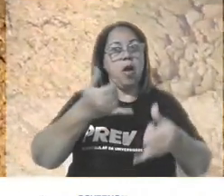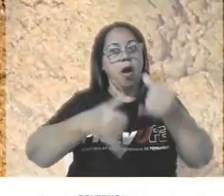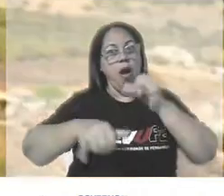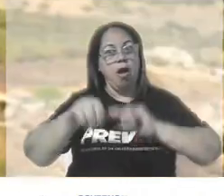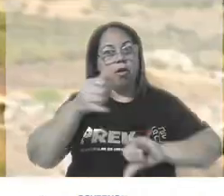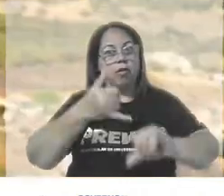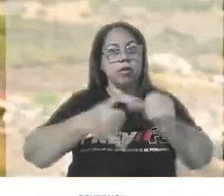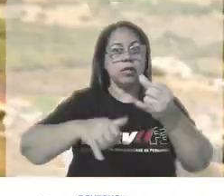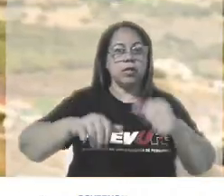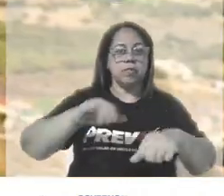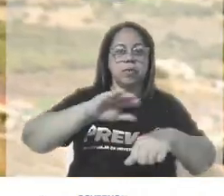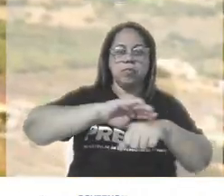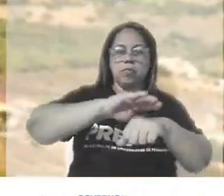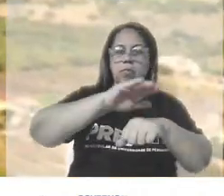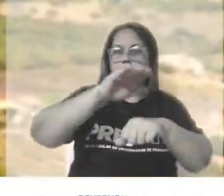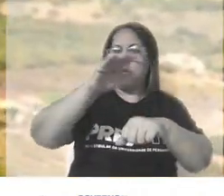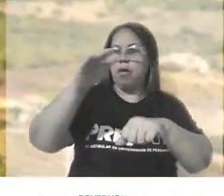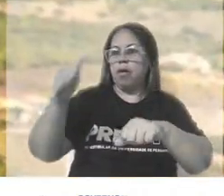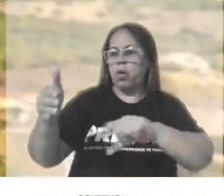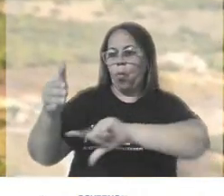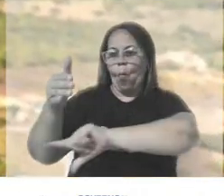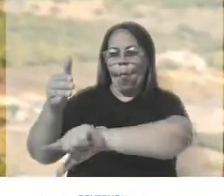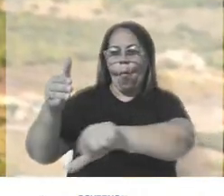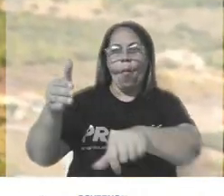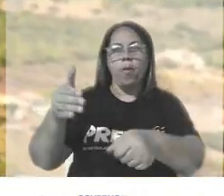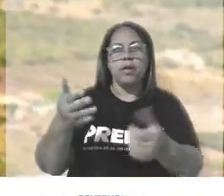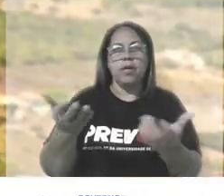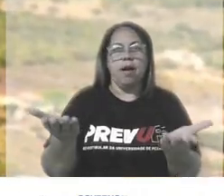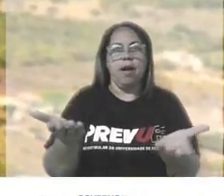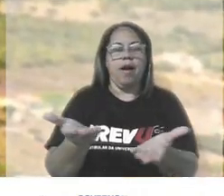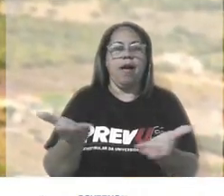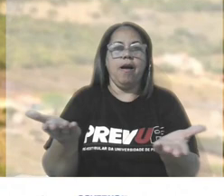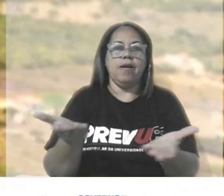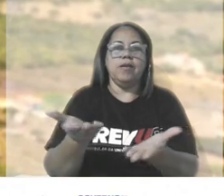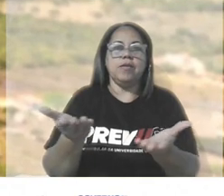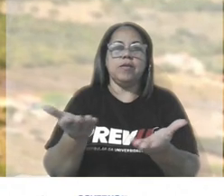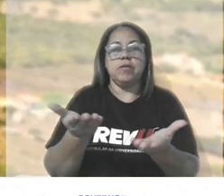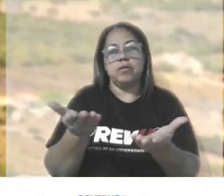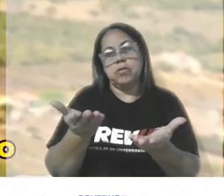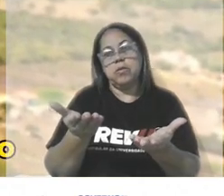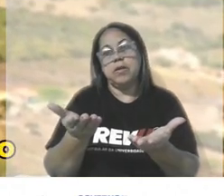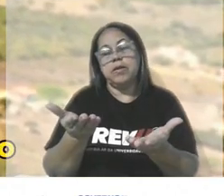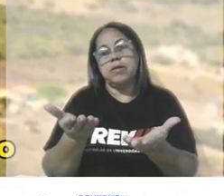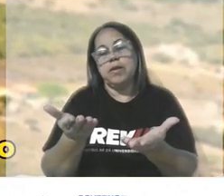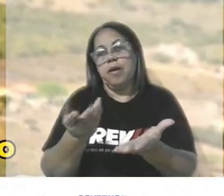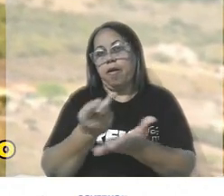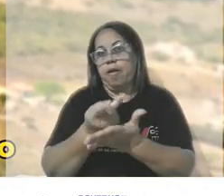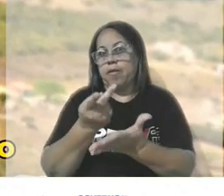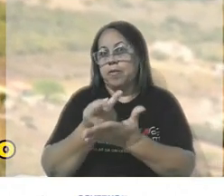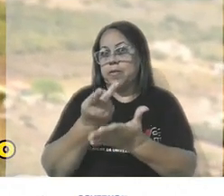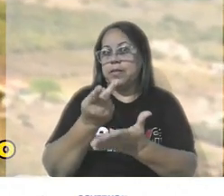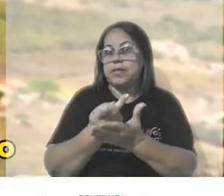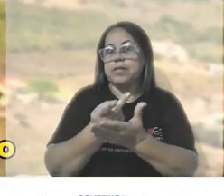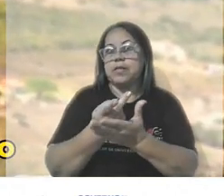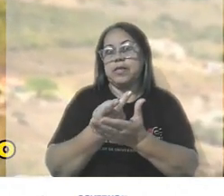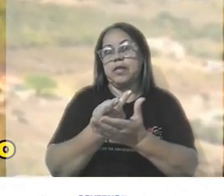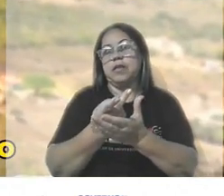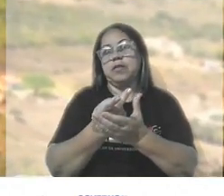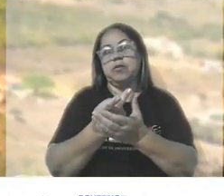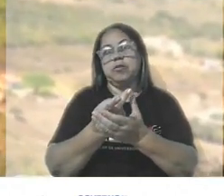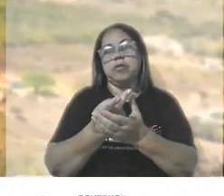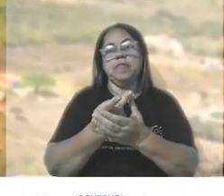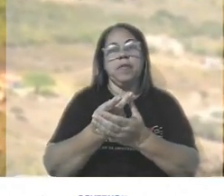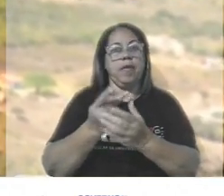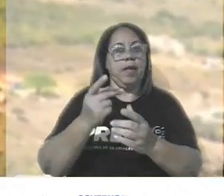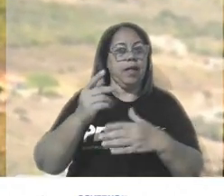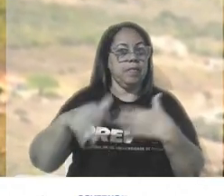dissolução do bloco de diurito. E agora, mais na atualidade, após os desabamentos de bloco, a gente tem agora a ação do intemperismo físico